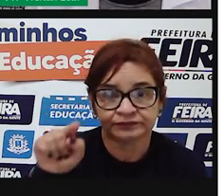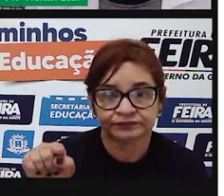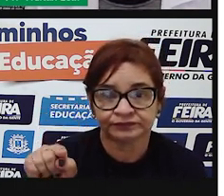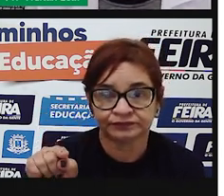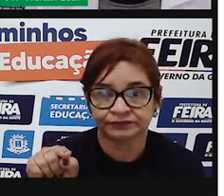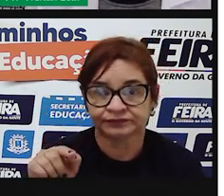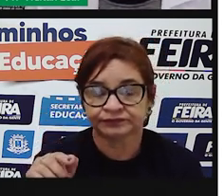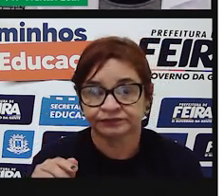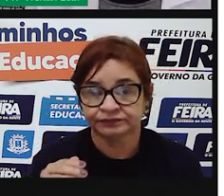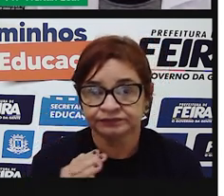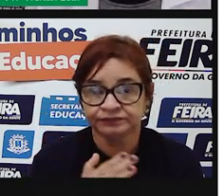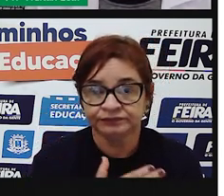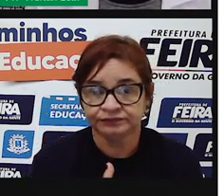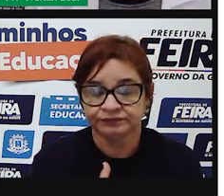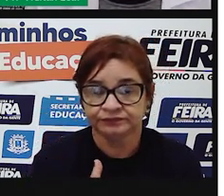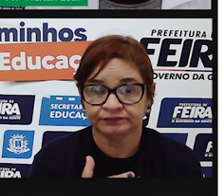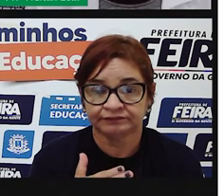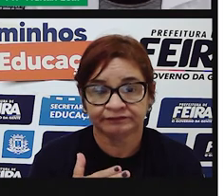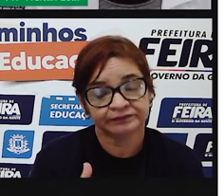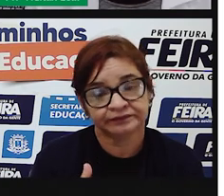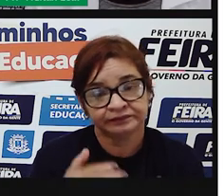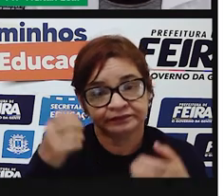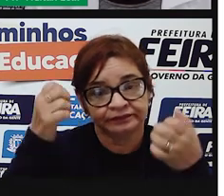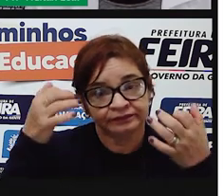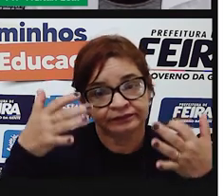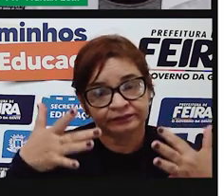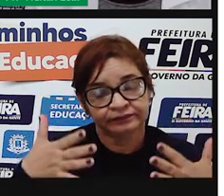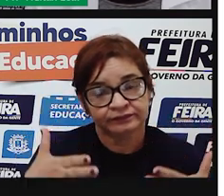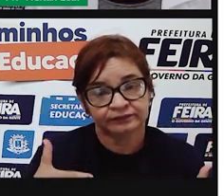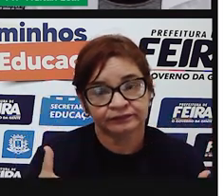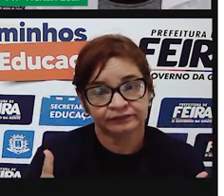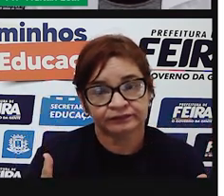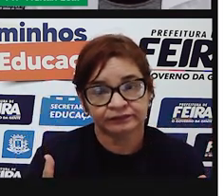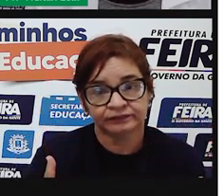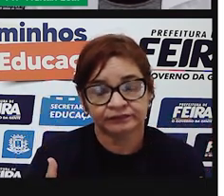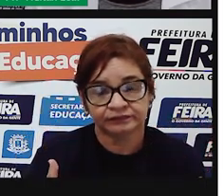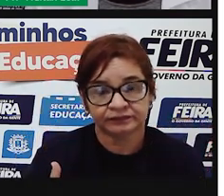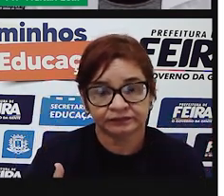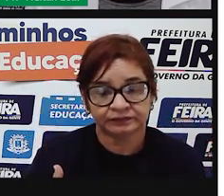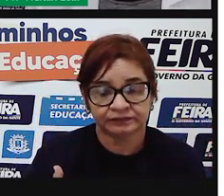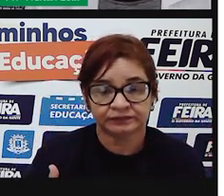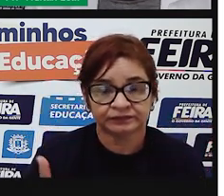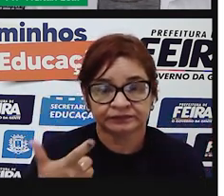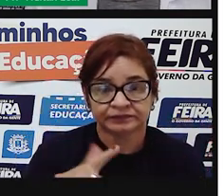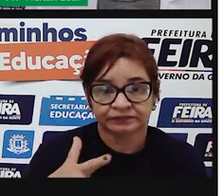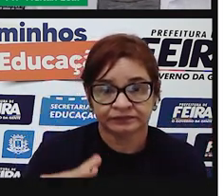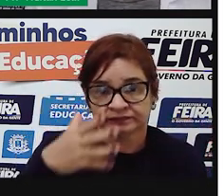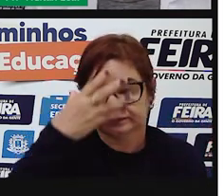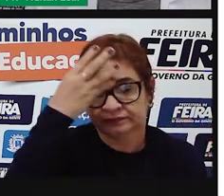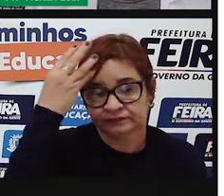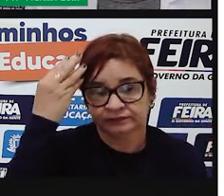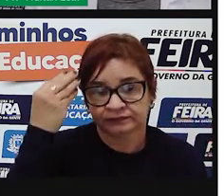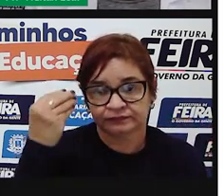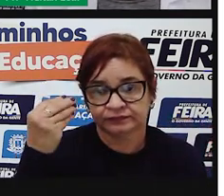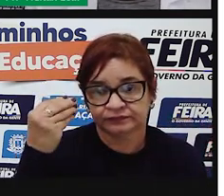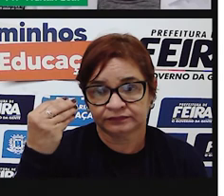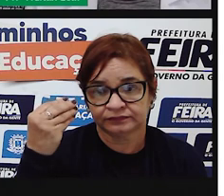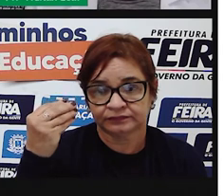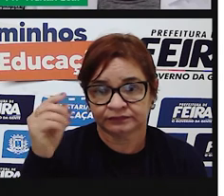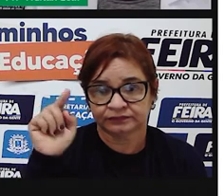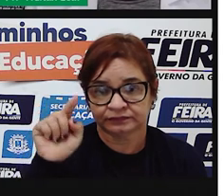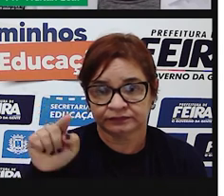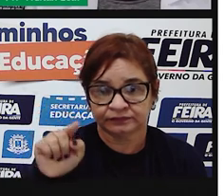sequência, olha aí o que que ele explicou, que ele estava, não havia esquecido de levar. Dois pontos,